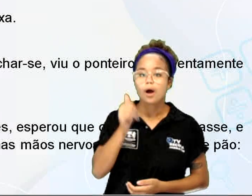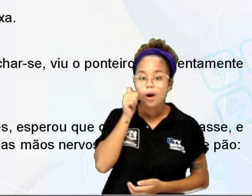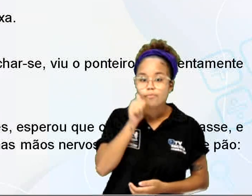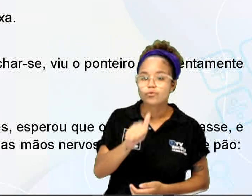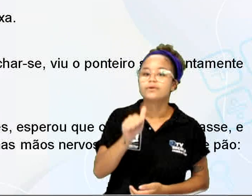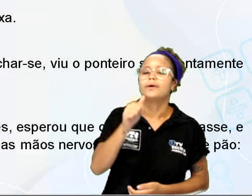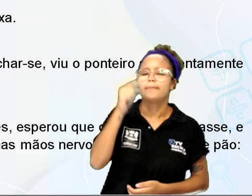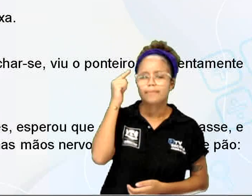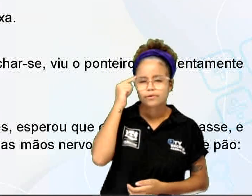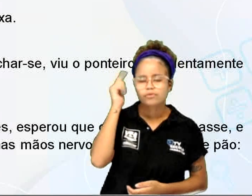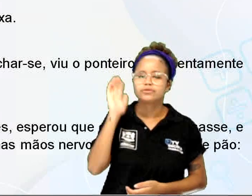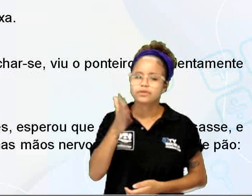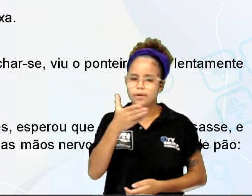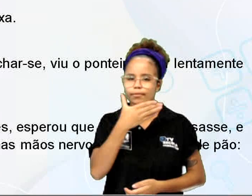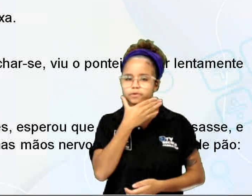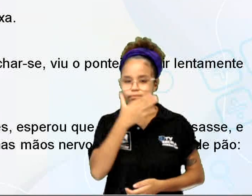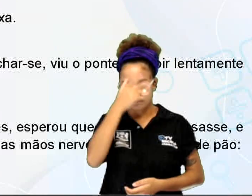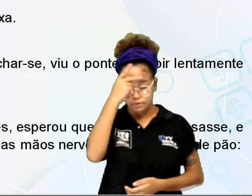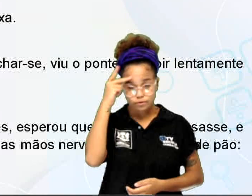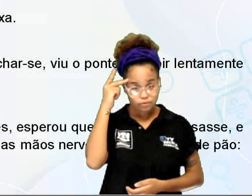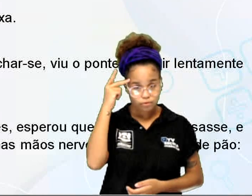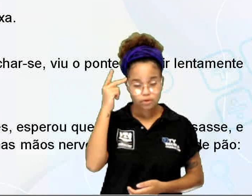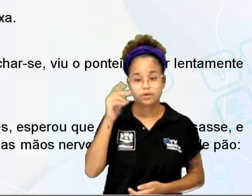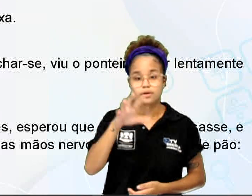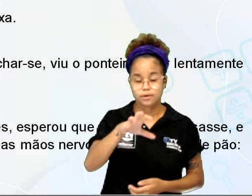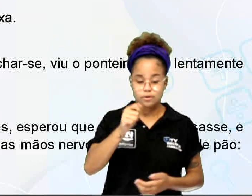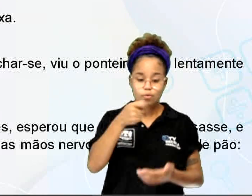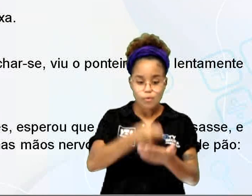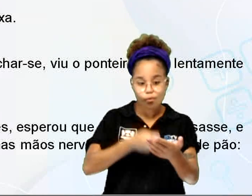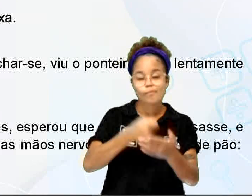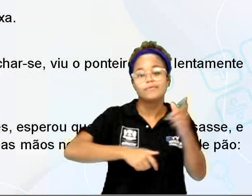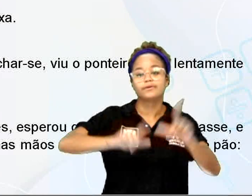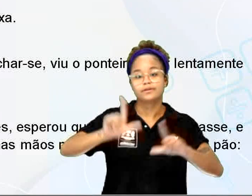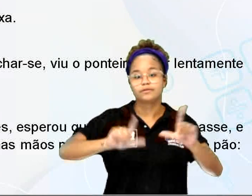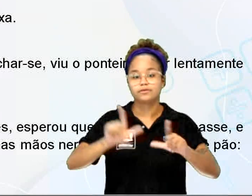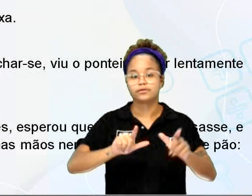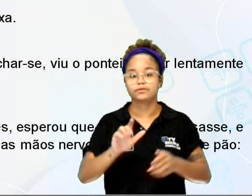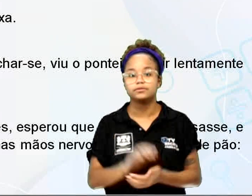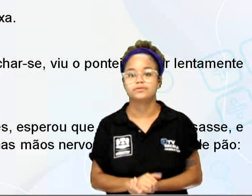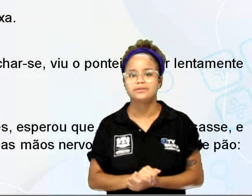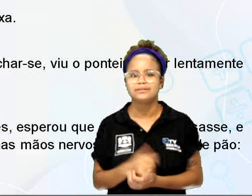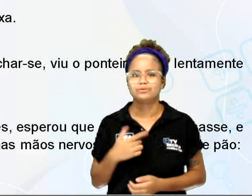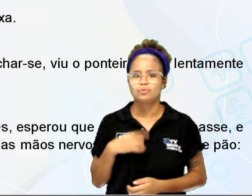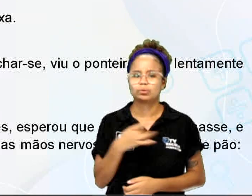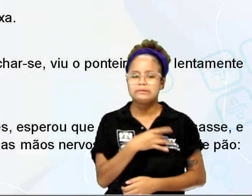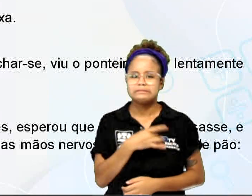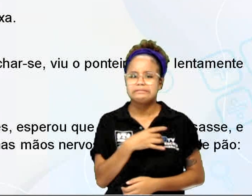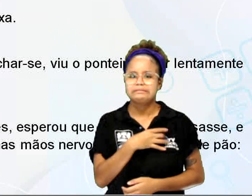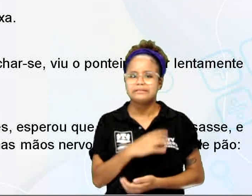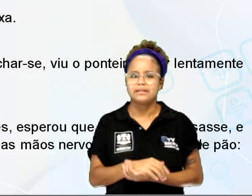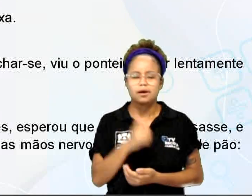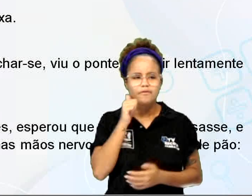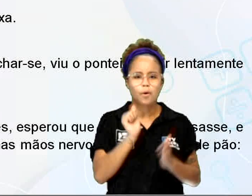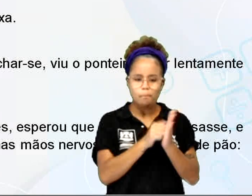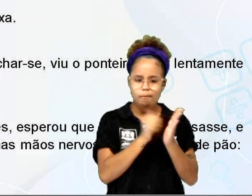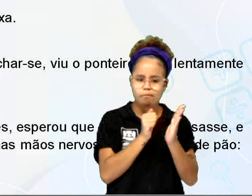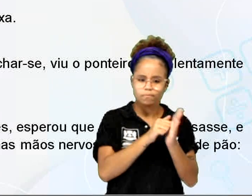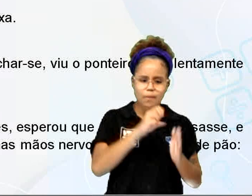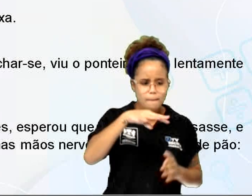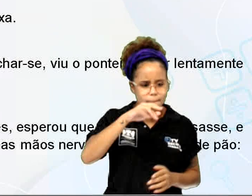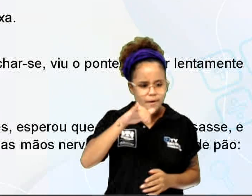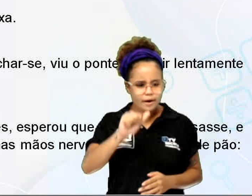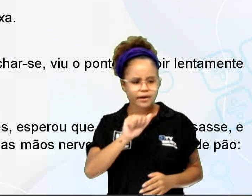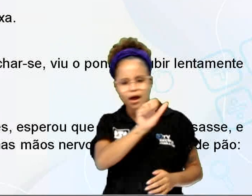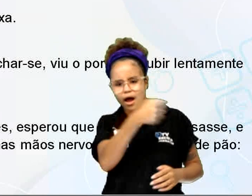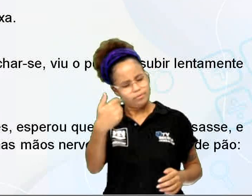pensava que já era o sujeito da televisão. Bateu com o nó dos dedos. Maria! Abre aí, Maria!